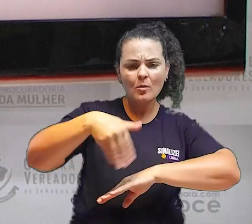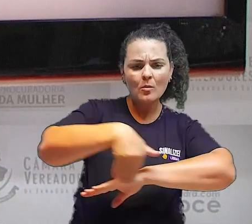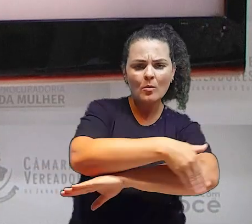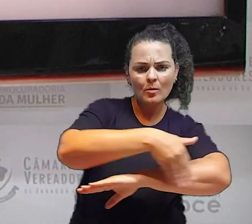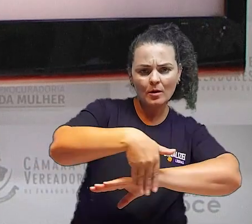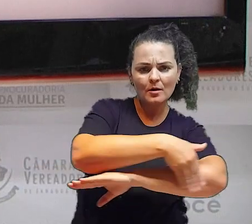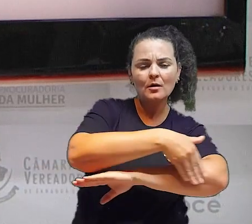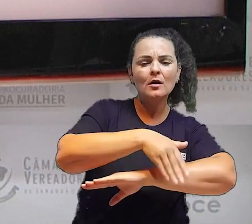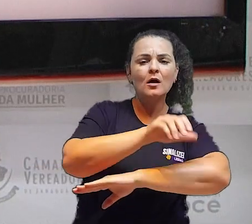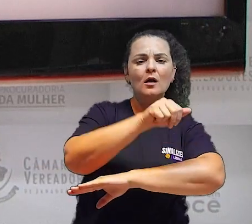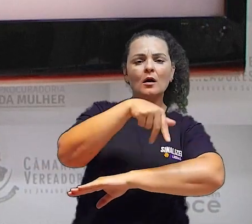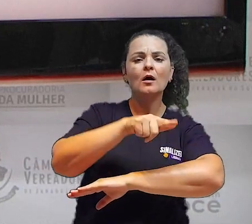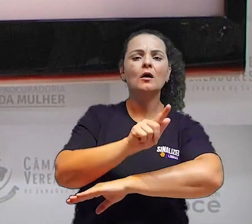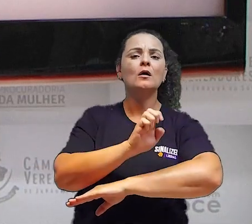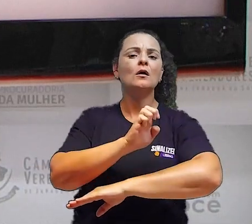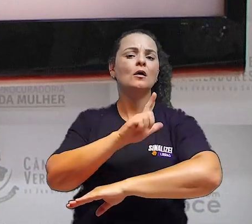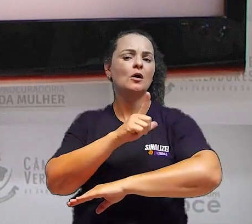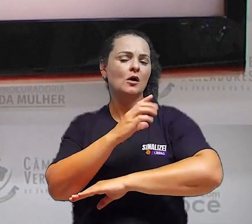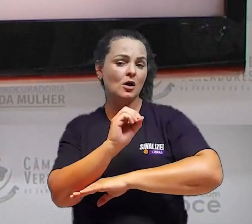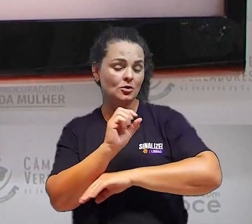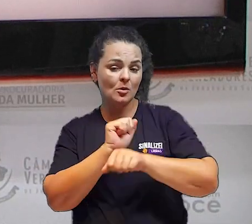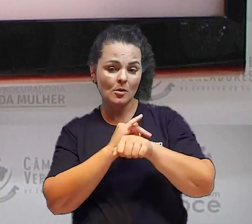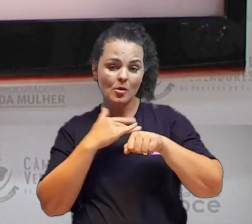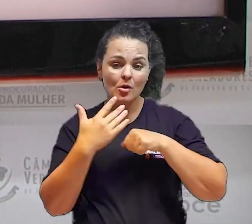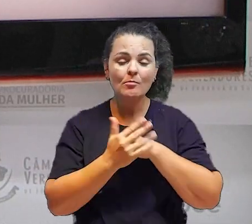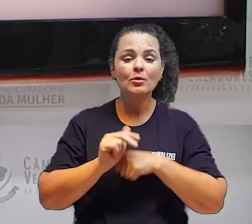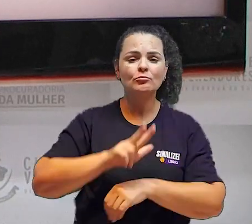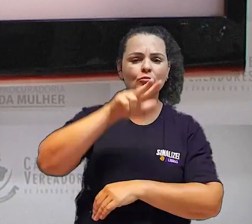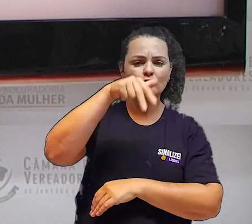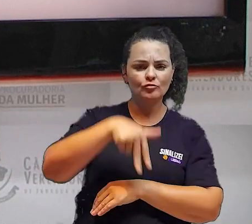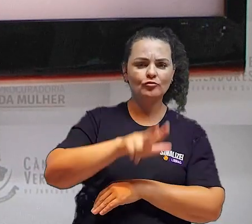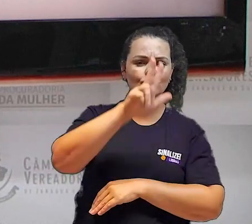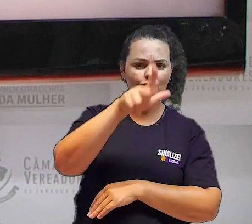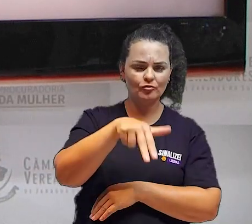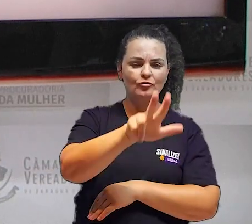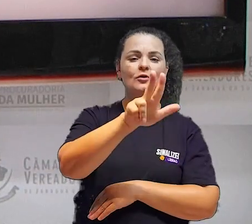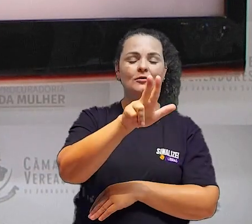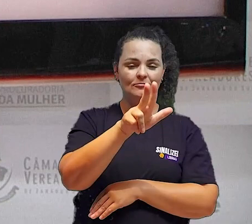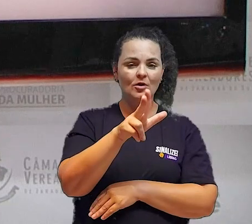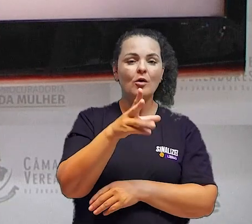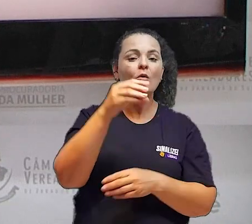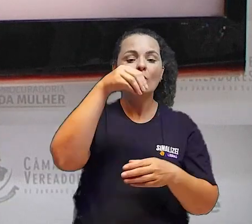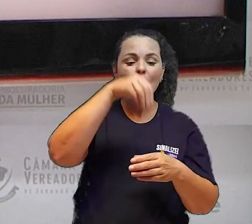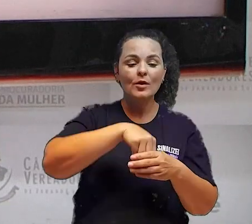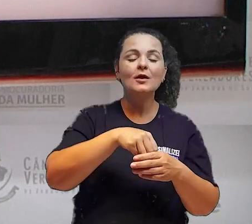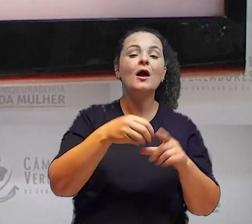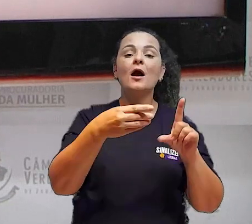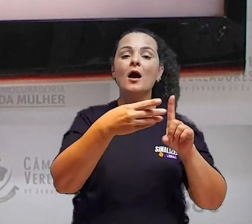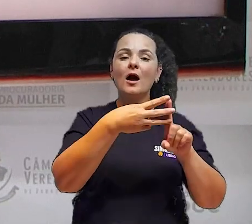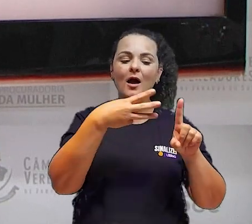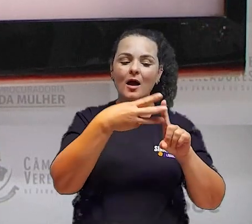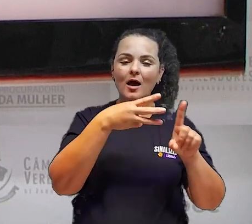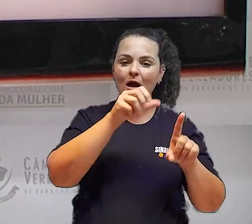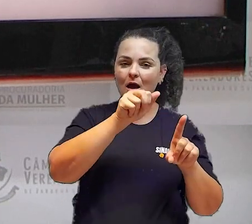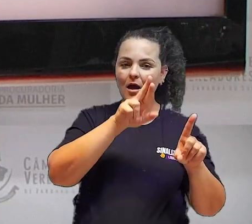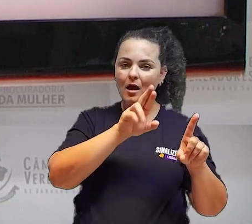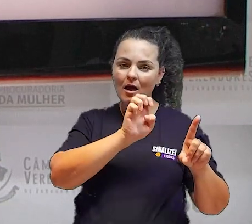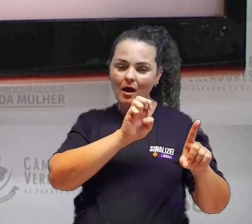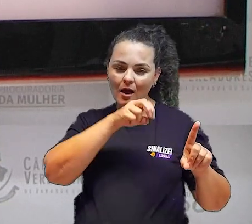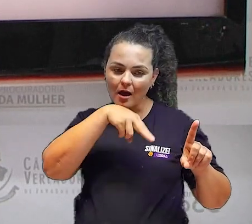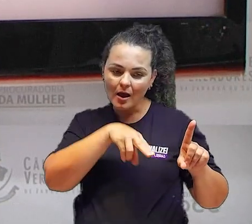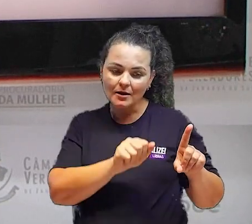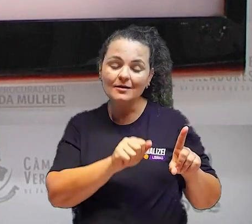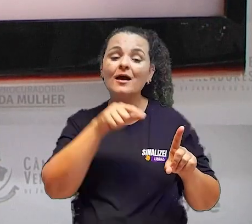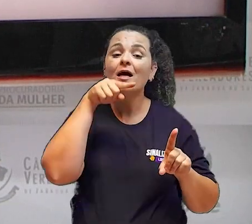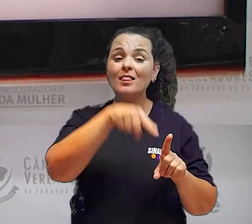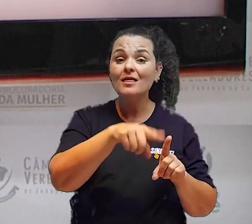Expedicionário Ângelo Vicente, no bairro Vila Lenze, onde fica localizada a Arena Jaraguá, possui todas as características